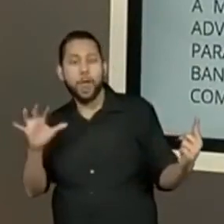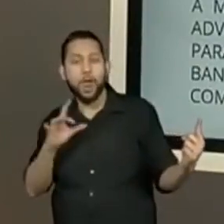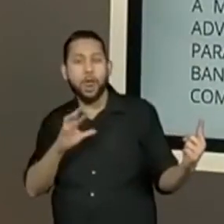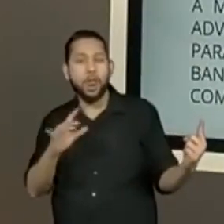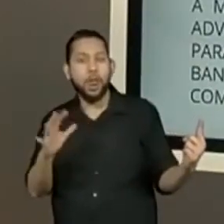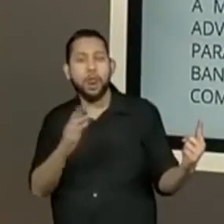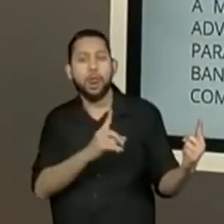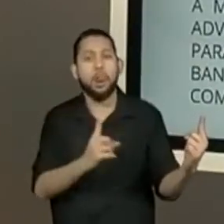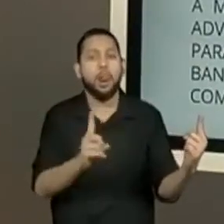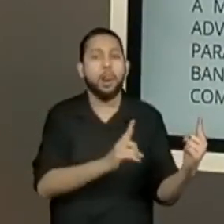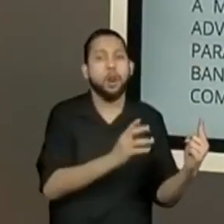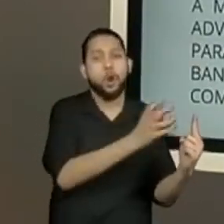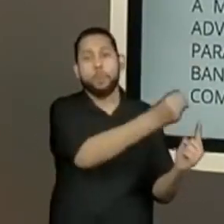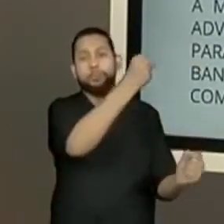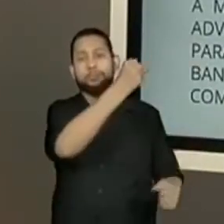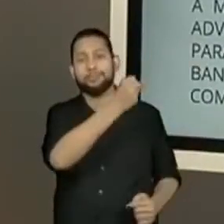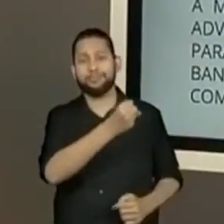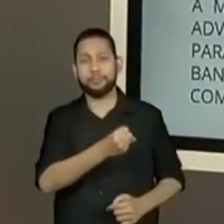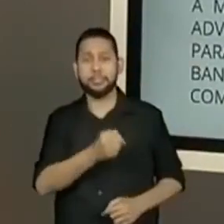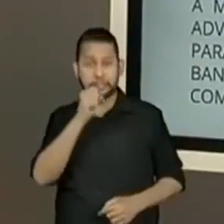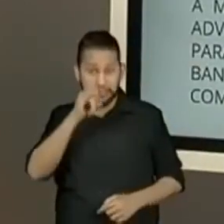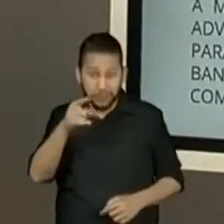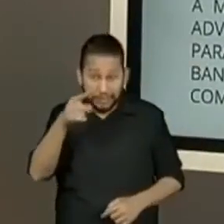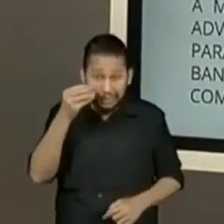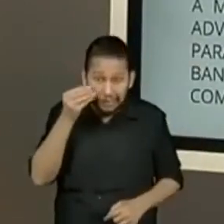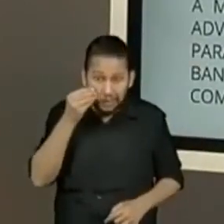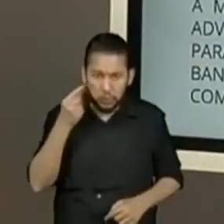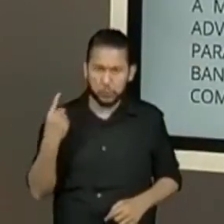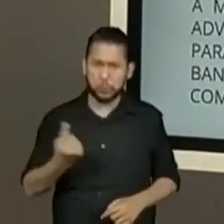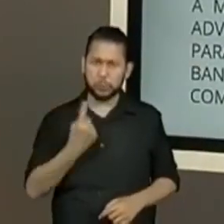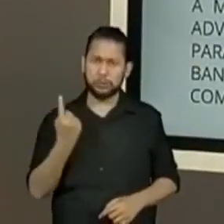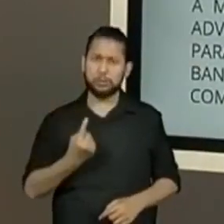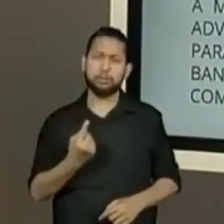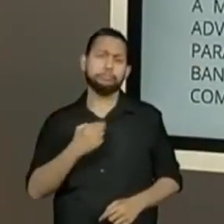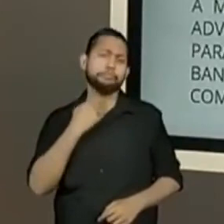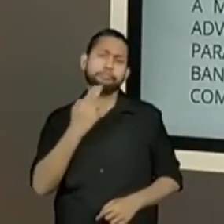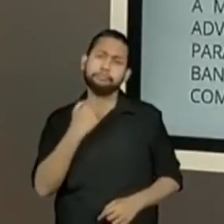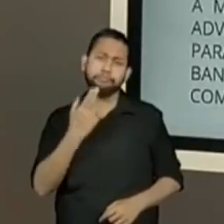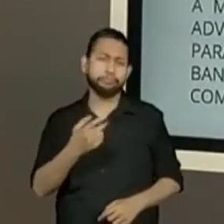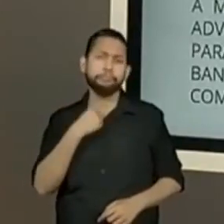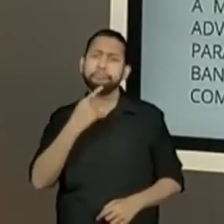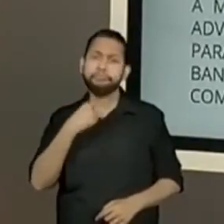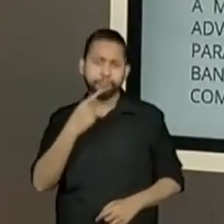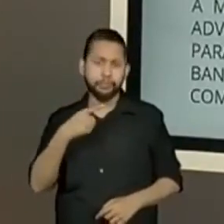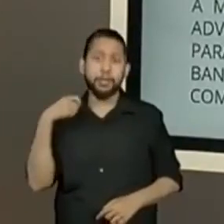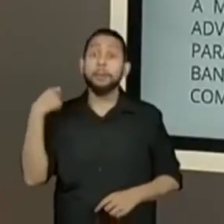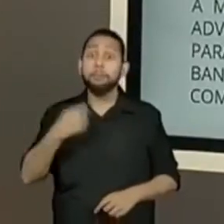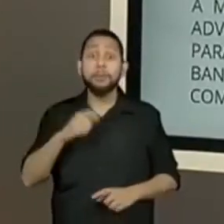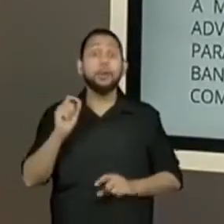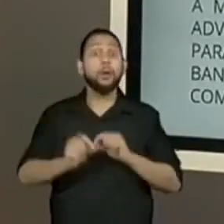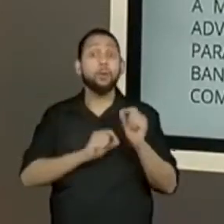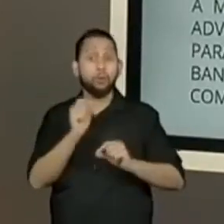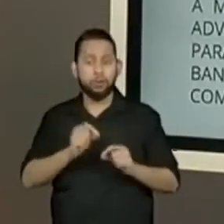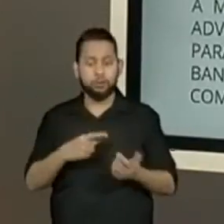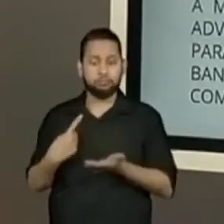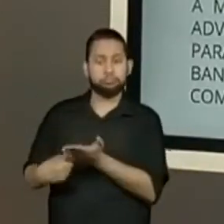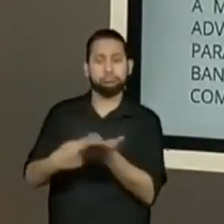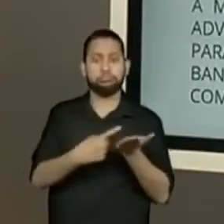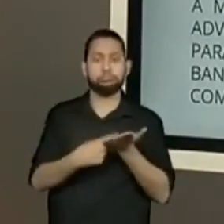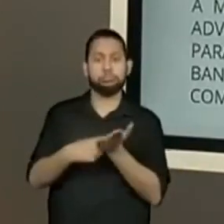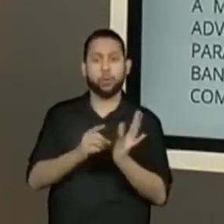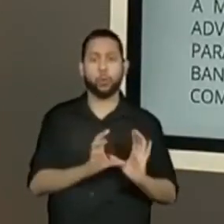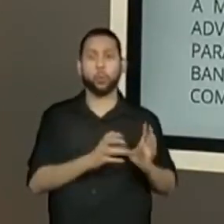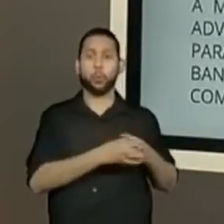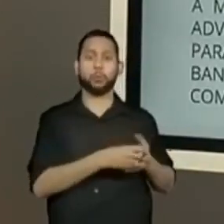colaborativo. Se você tentar resolver sozinho, não vai dar certo. Vocês precisam criar estratégias entre a